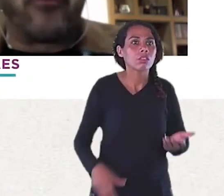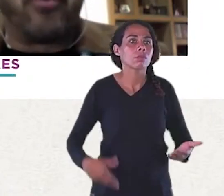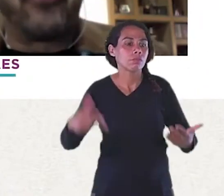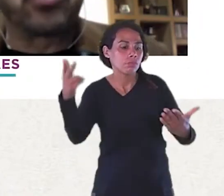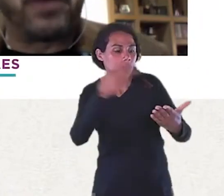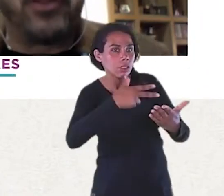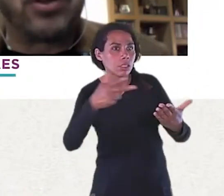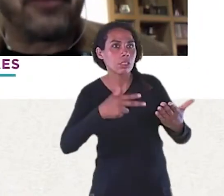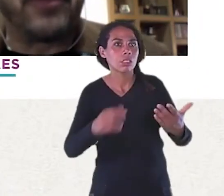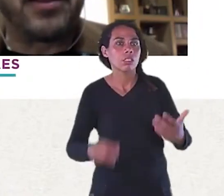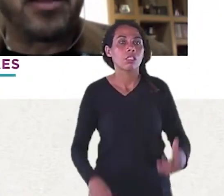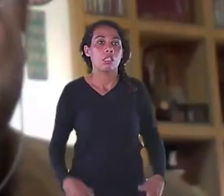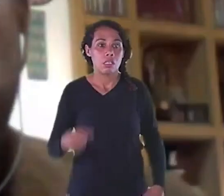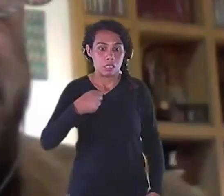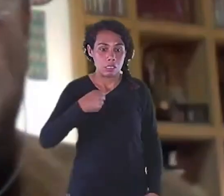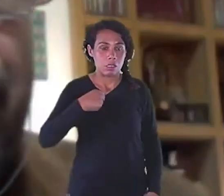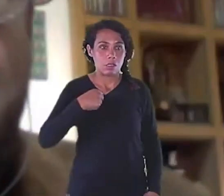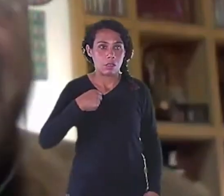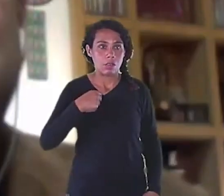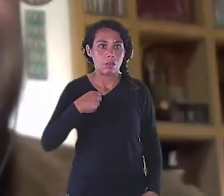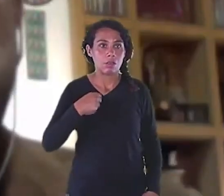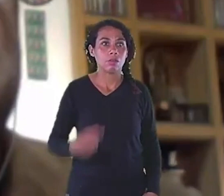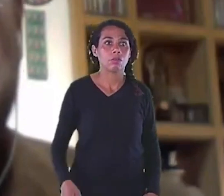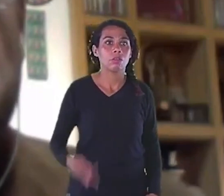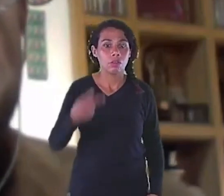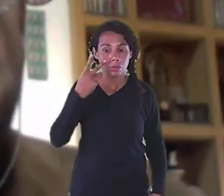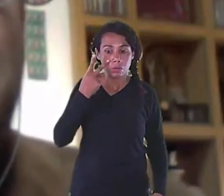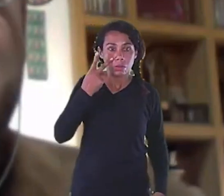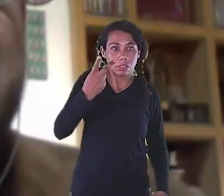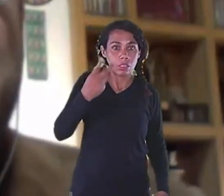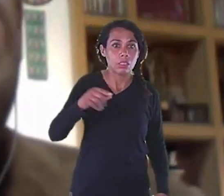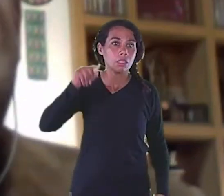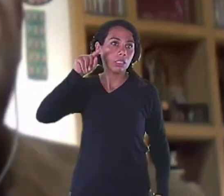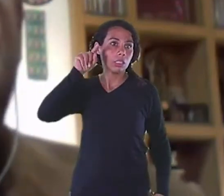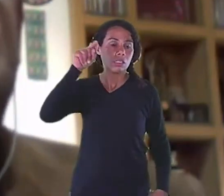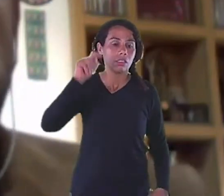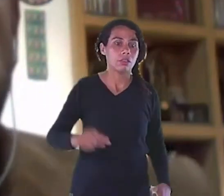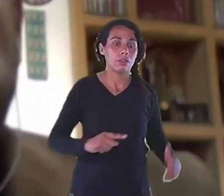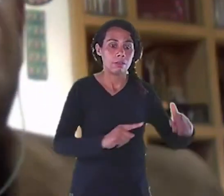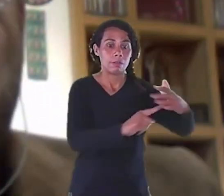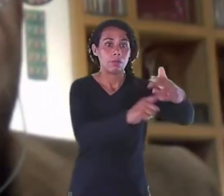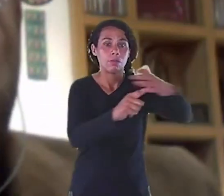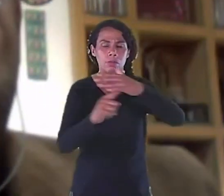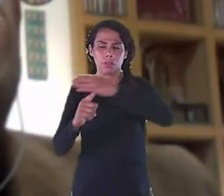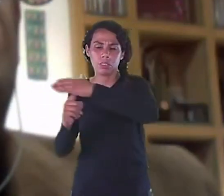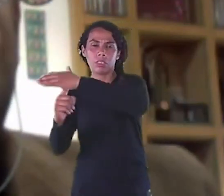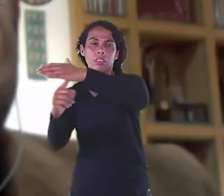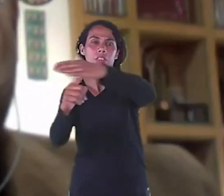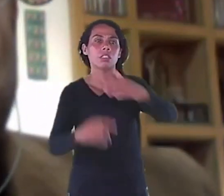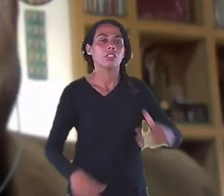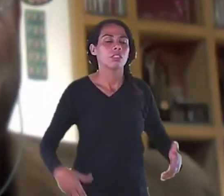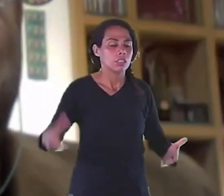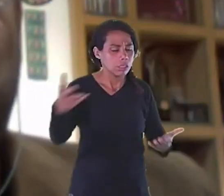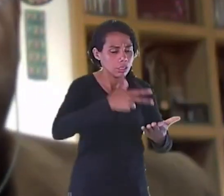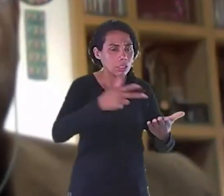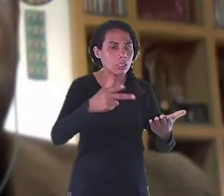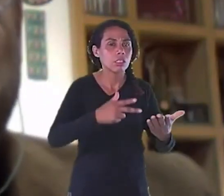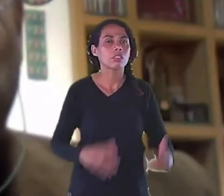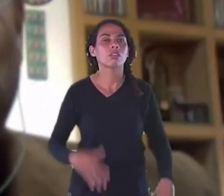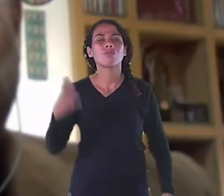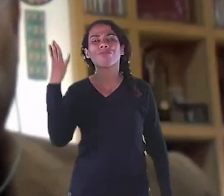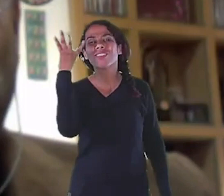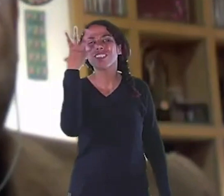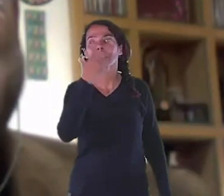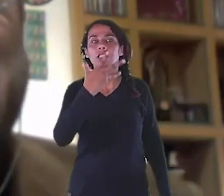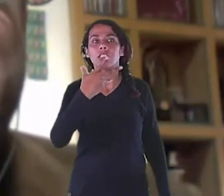Quando eu vi os pavilhões Da feira Eu não sabia Eu fiquei encantado Fiquei encantado E olha que eu tinha visto A maravilhosa Da cidade de Chicago